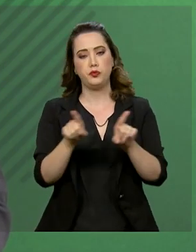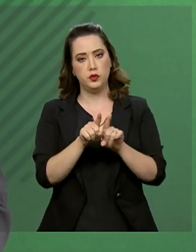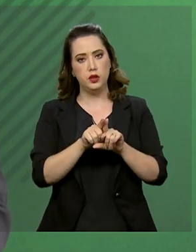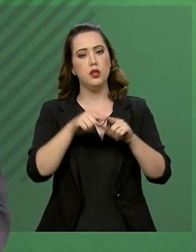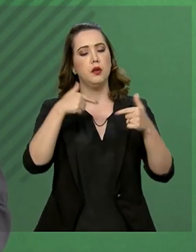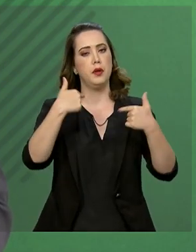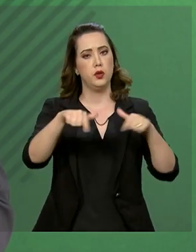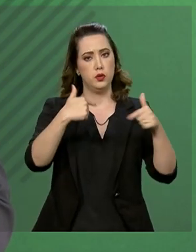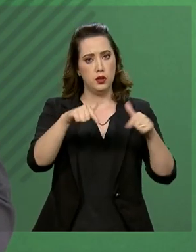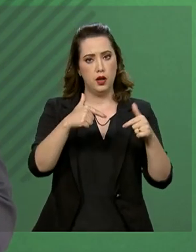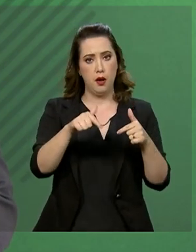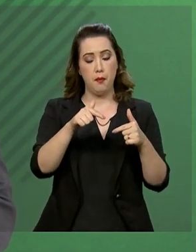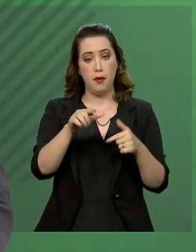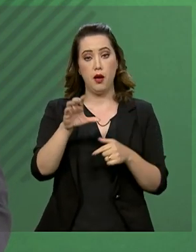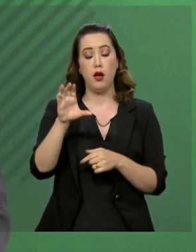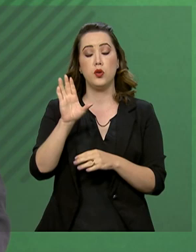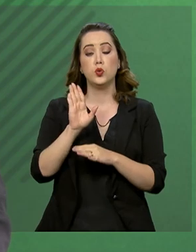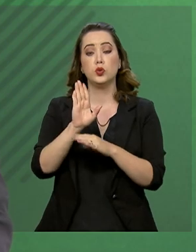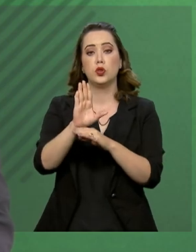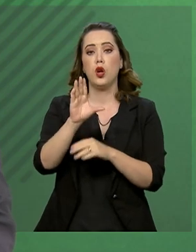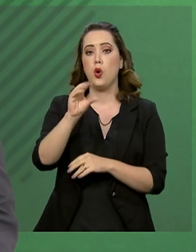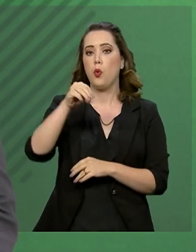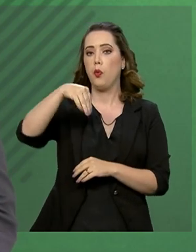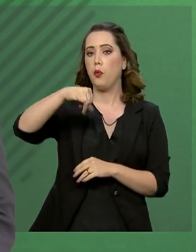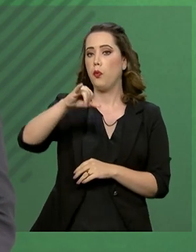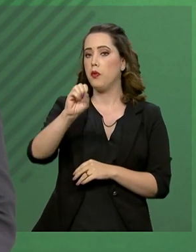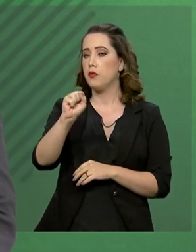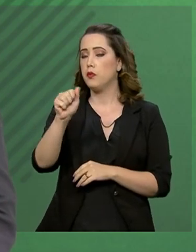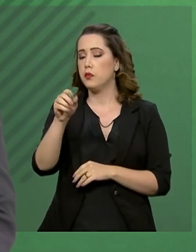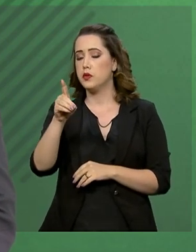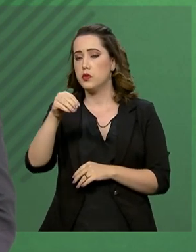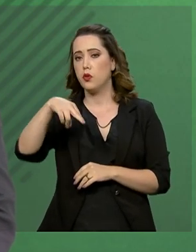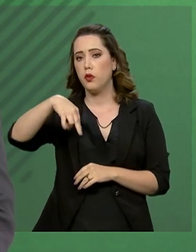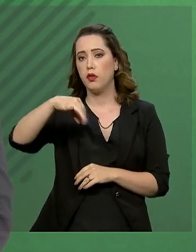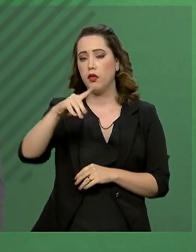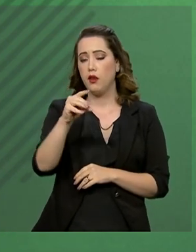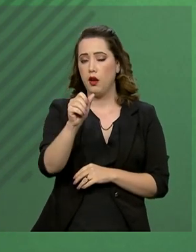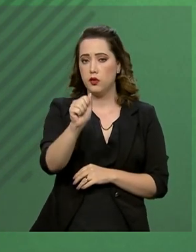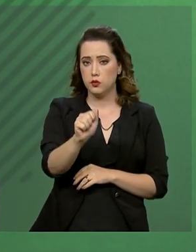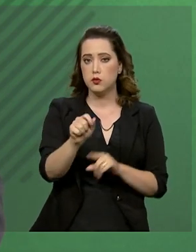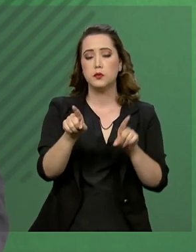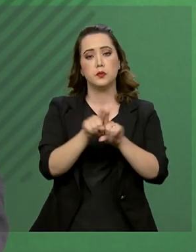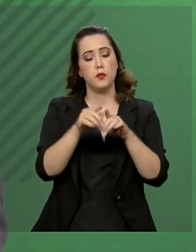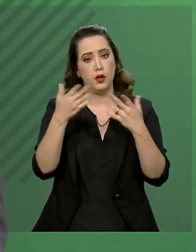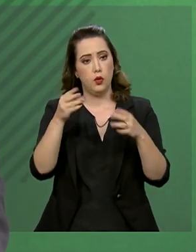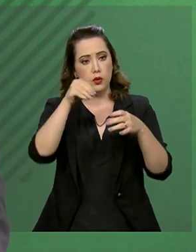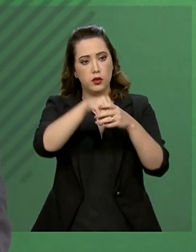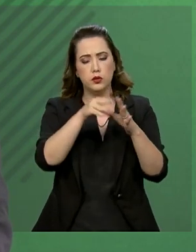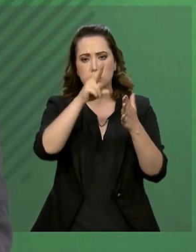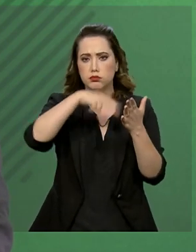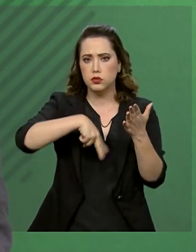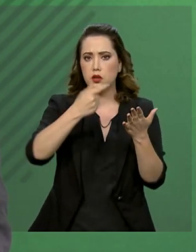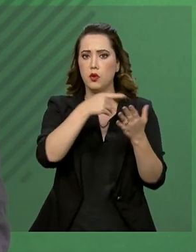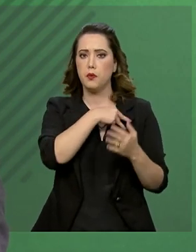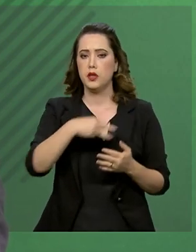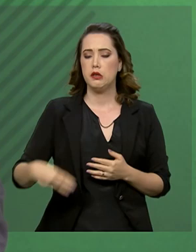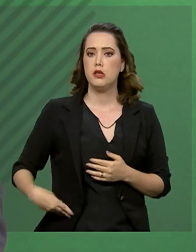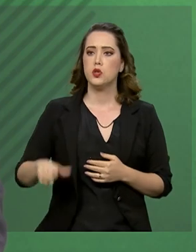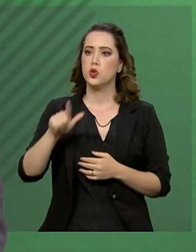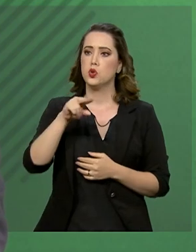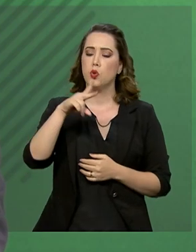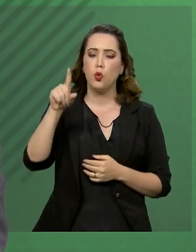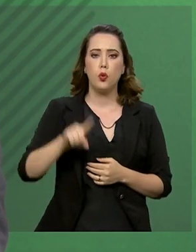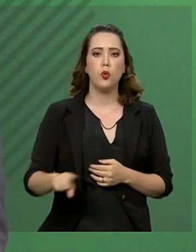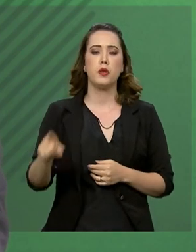funções comissionados do Poder Executivo. Dentro deste contexto, o ministro Luiz Eduardo há de dialogar